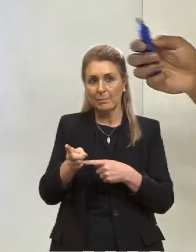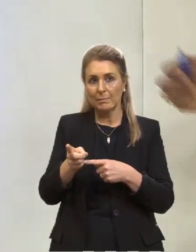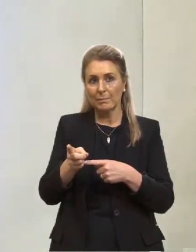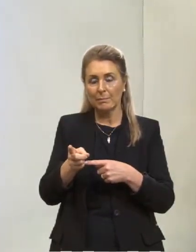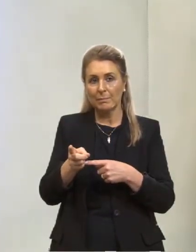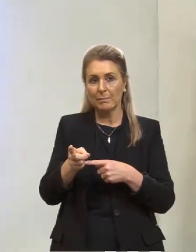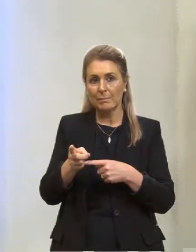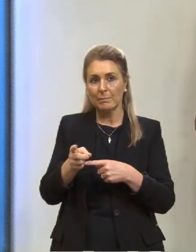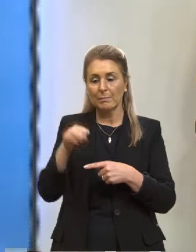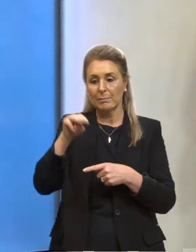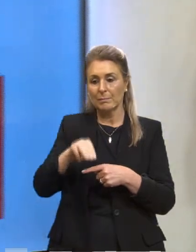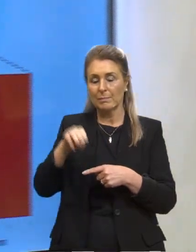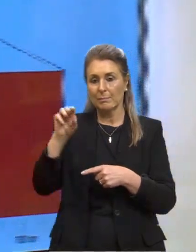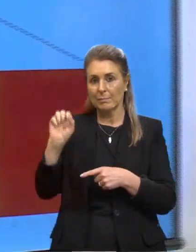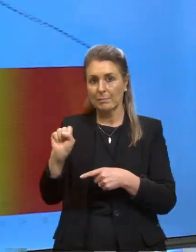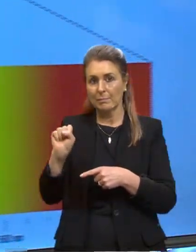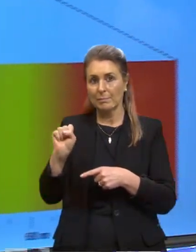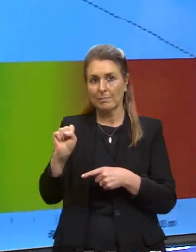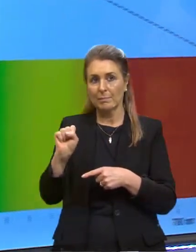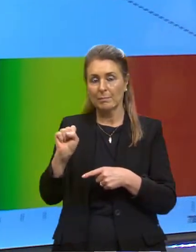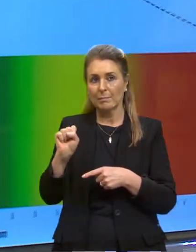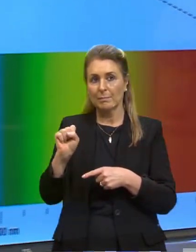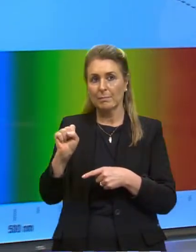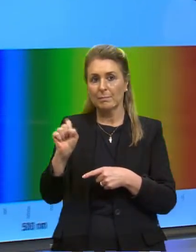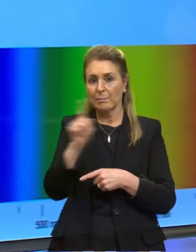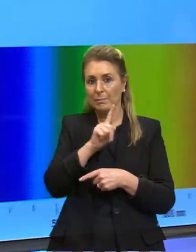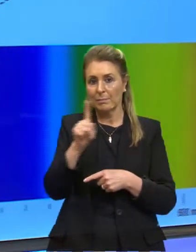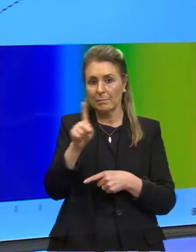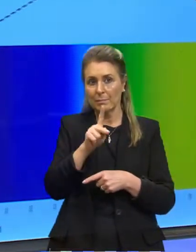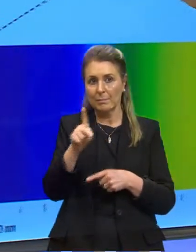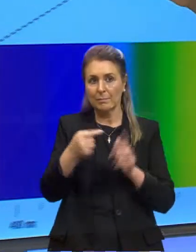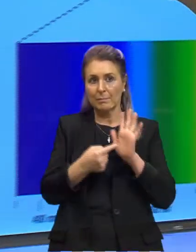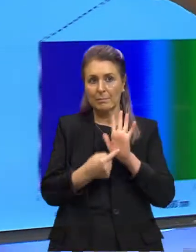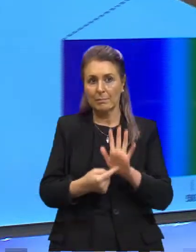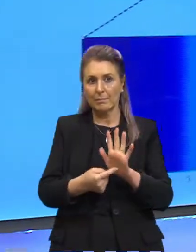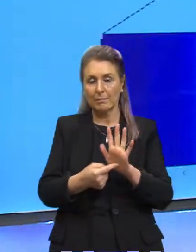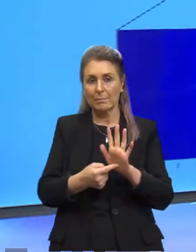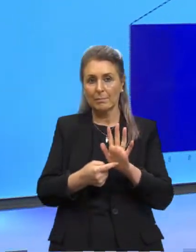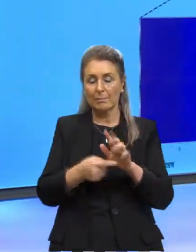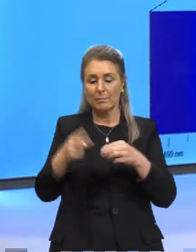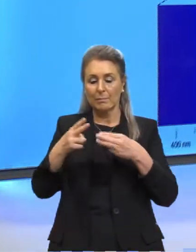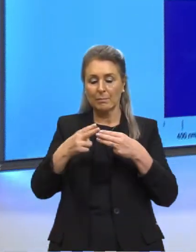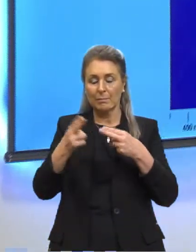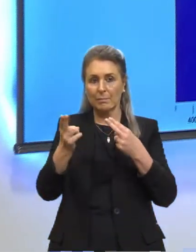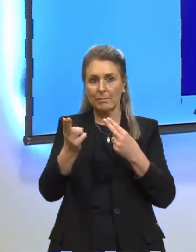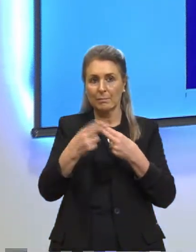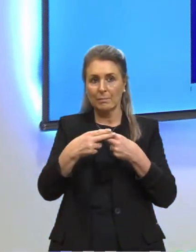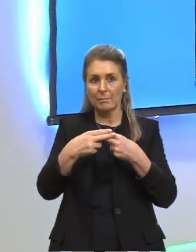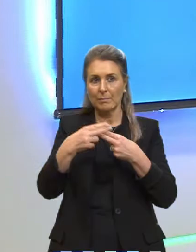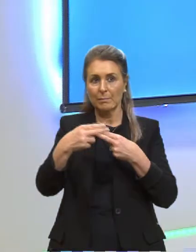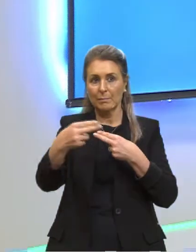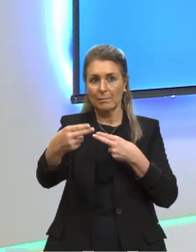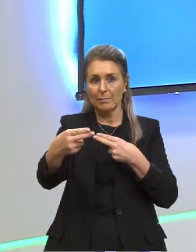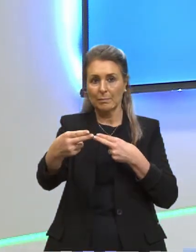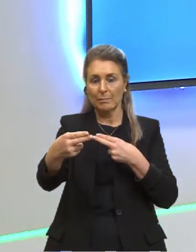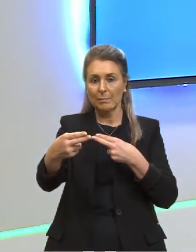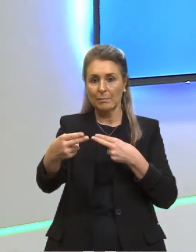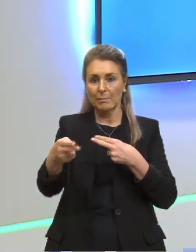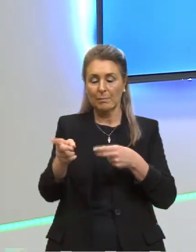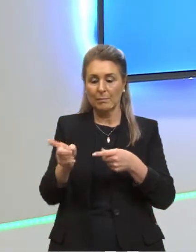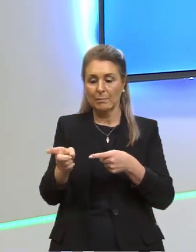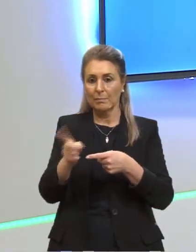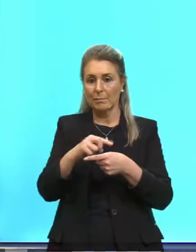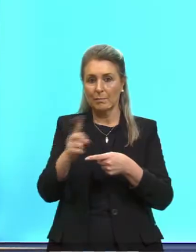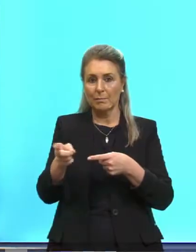segundo, aqui no quadro, nós vemos que todas essas radiações têm a mesma velocidade. Tudo é C.